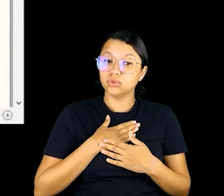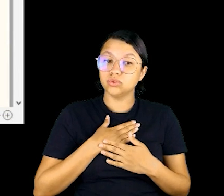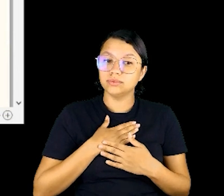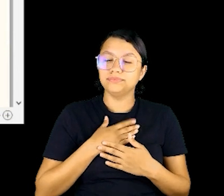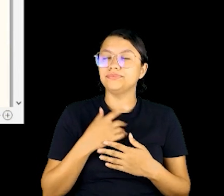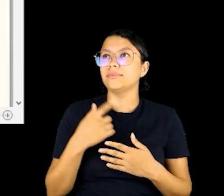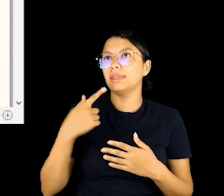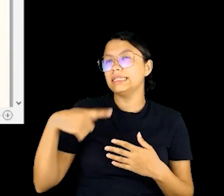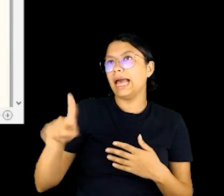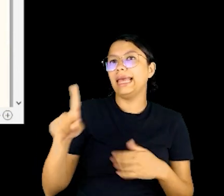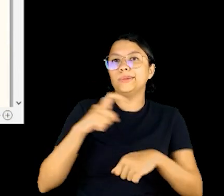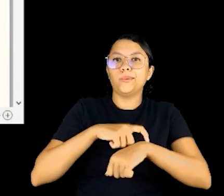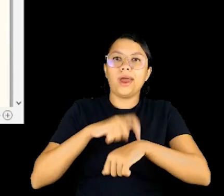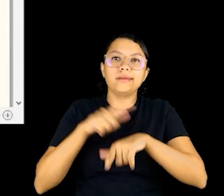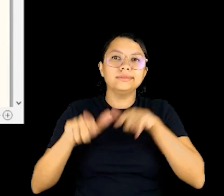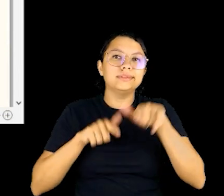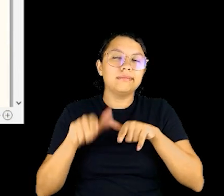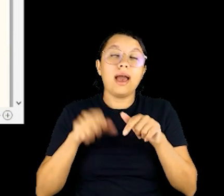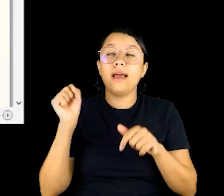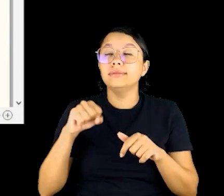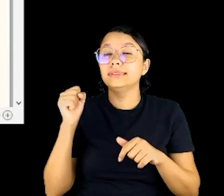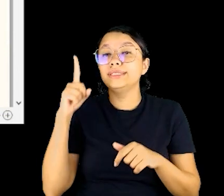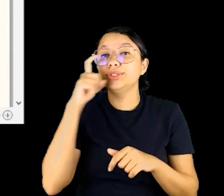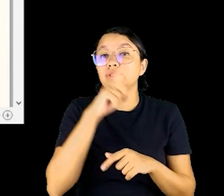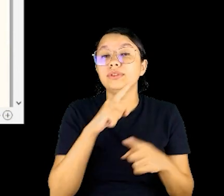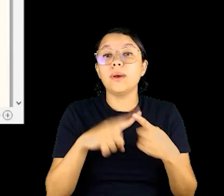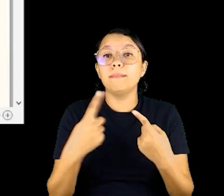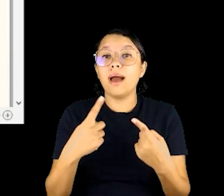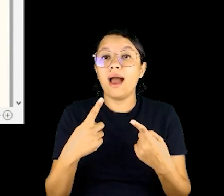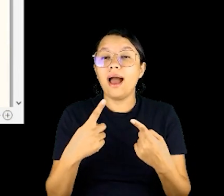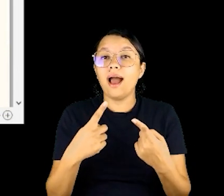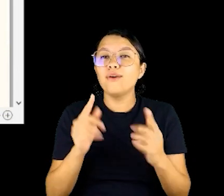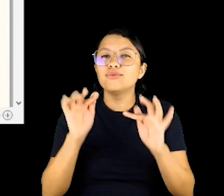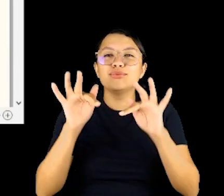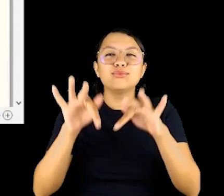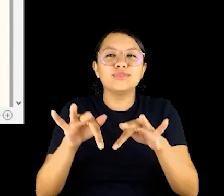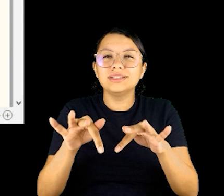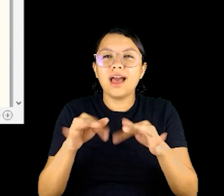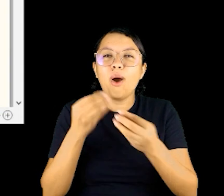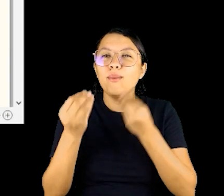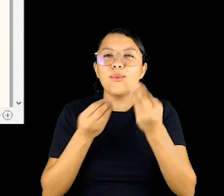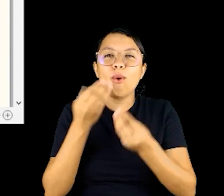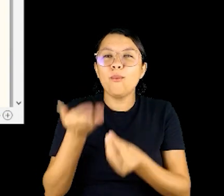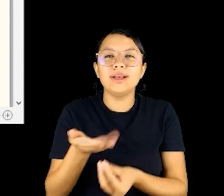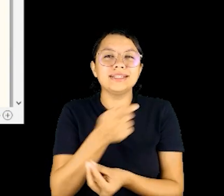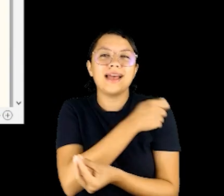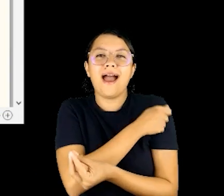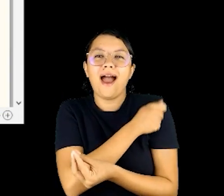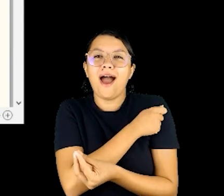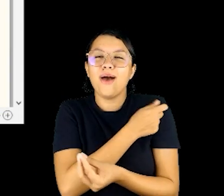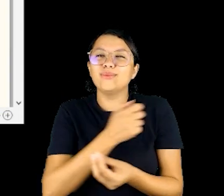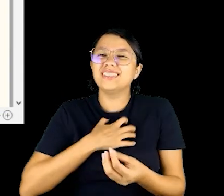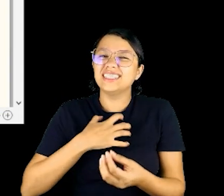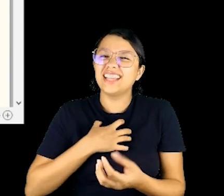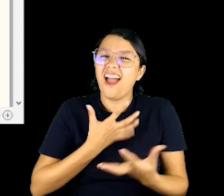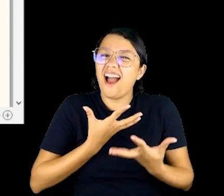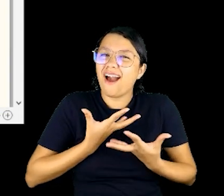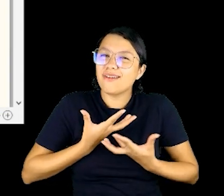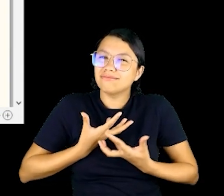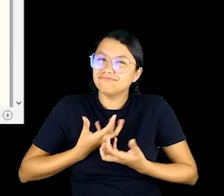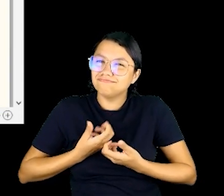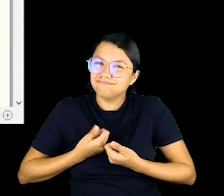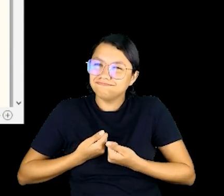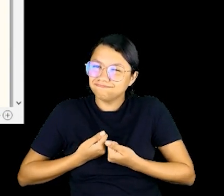complicado, sai do nosso horário de trabalho, sim, mas a consequência disso e o quanto esses alunos se sentem